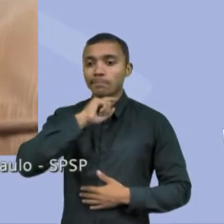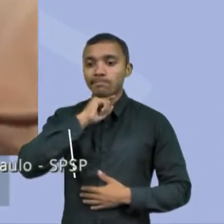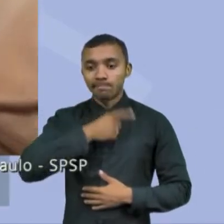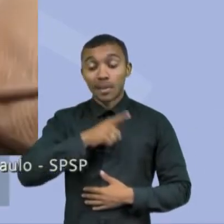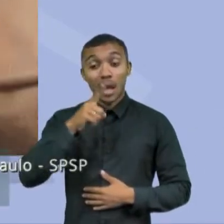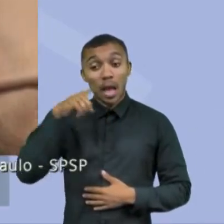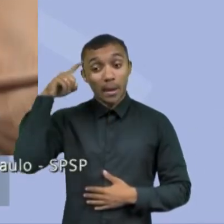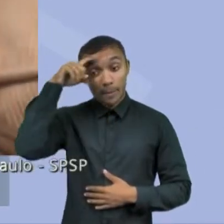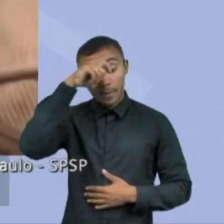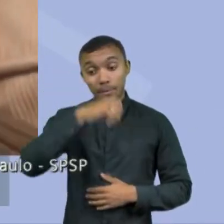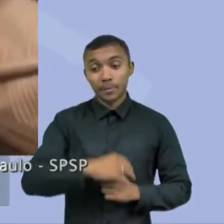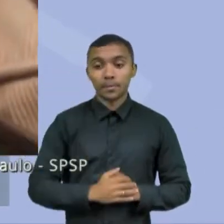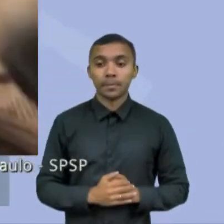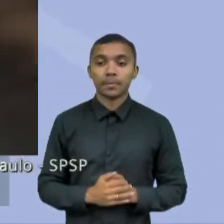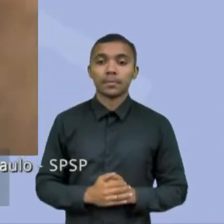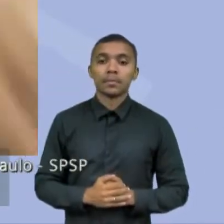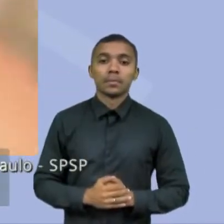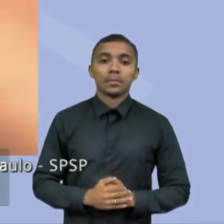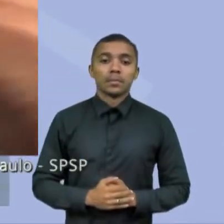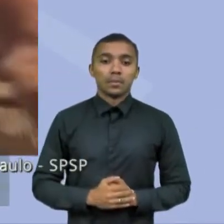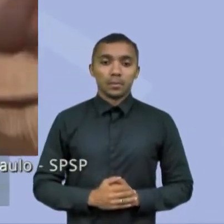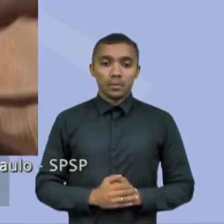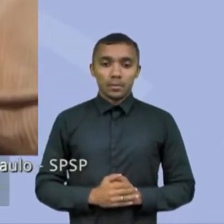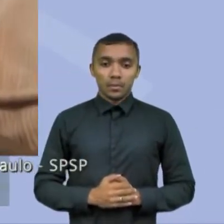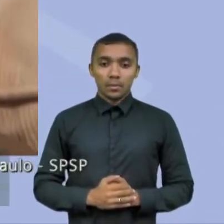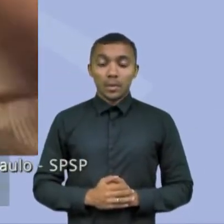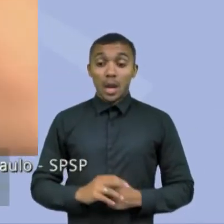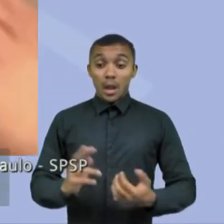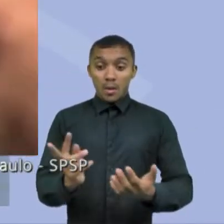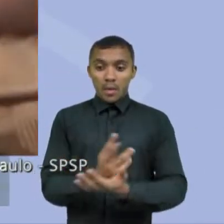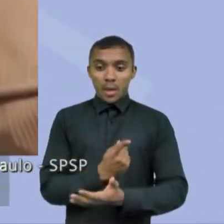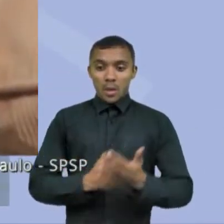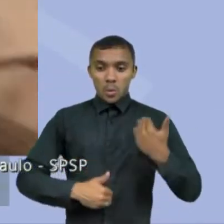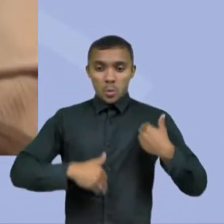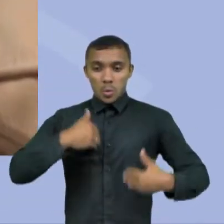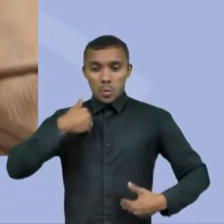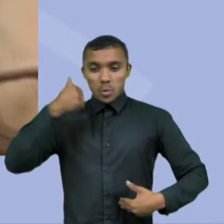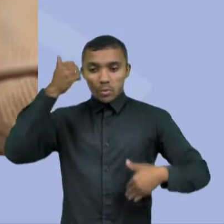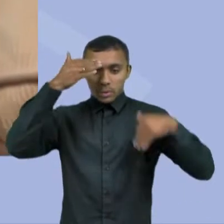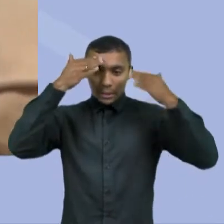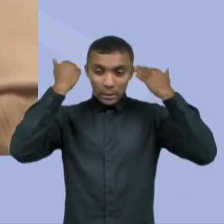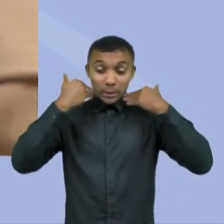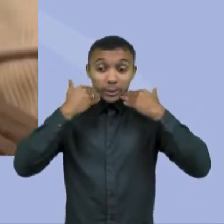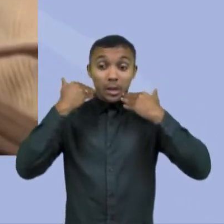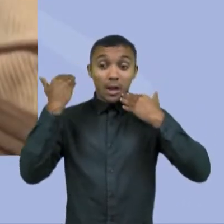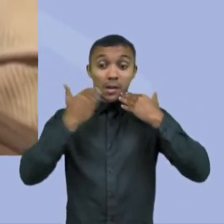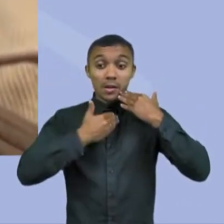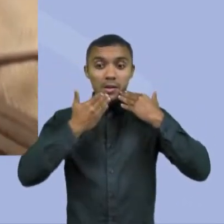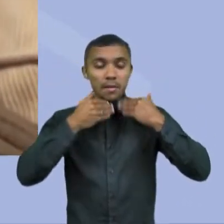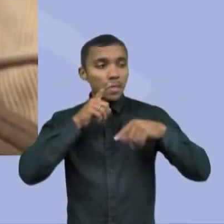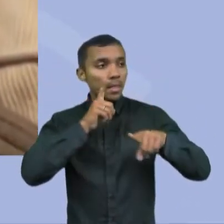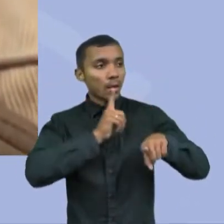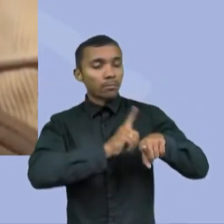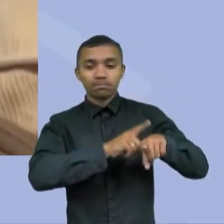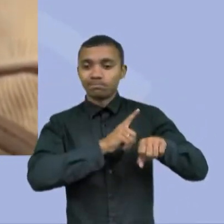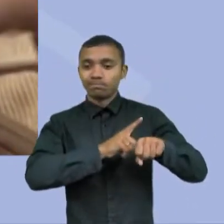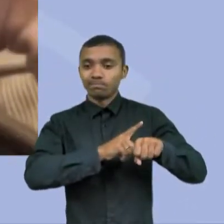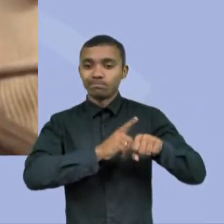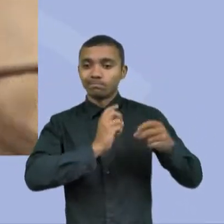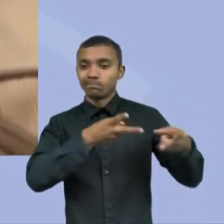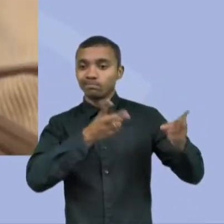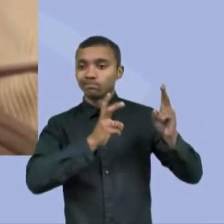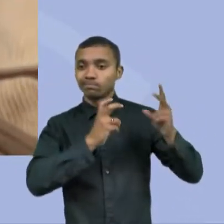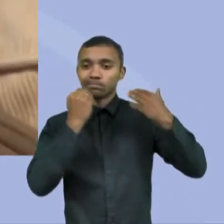um teratógeno facial com malformações visíveis, ele também é um teratógeno